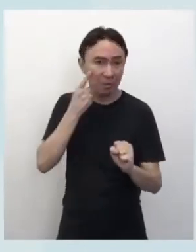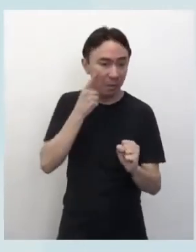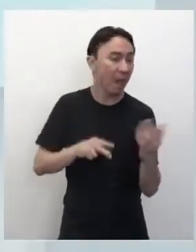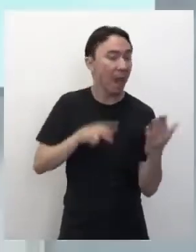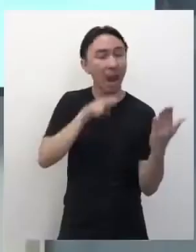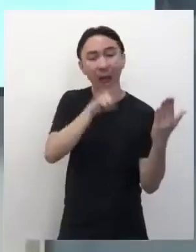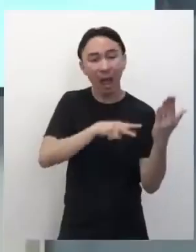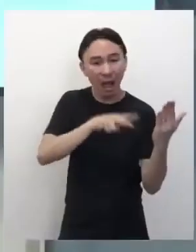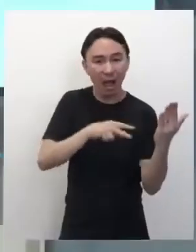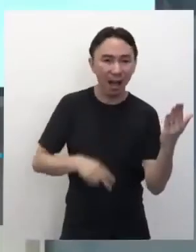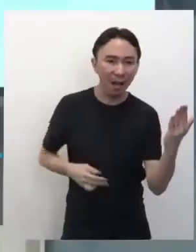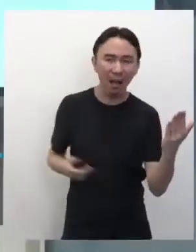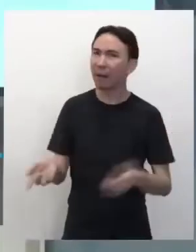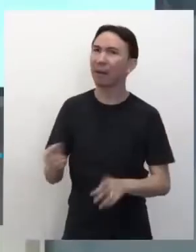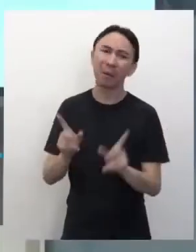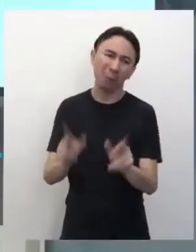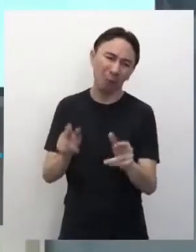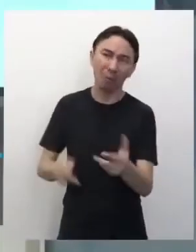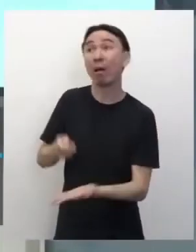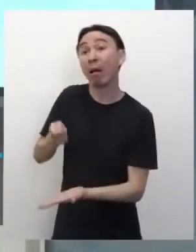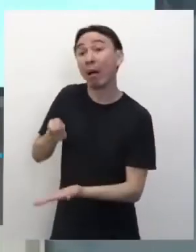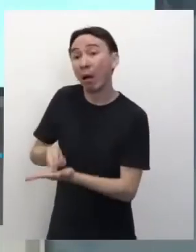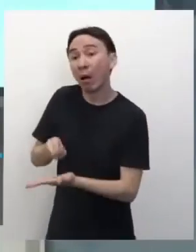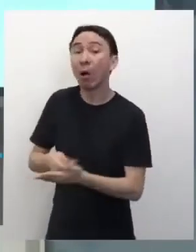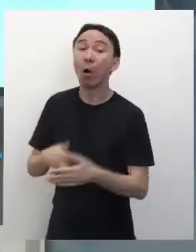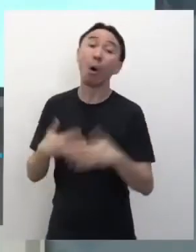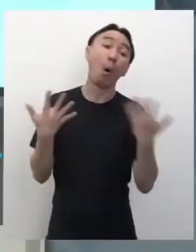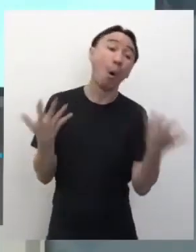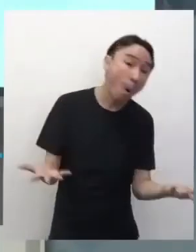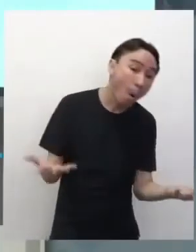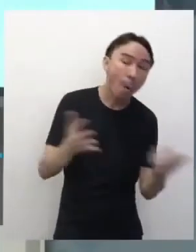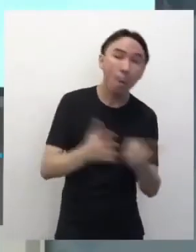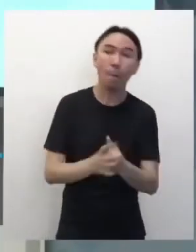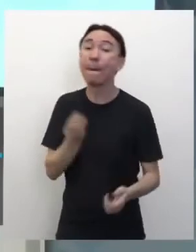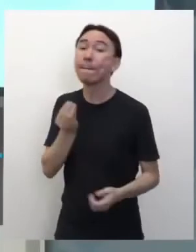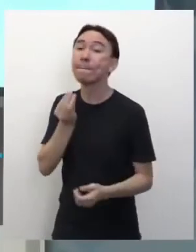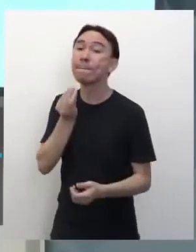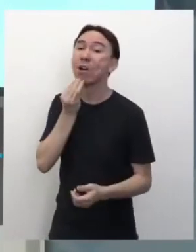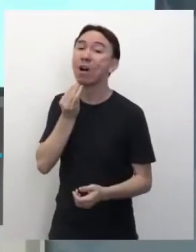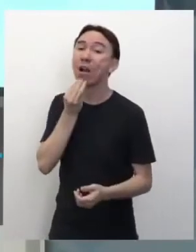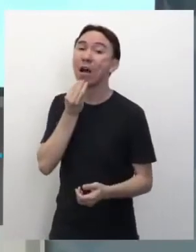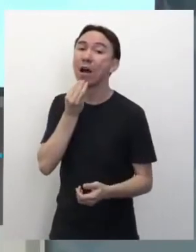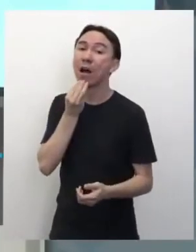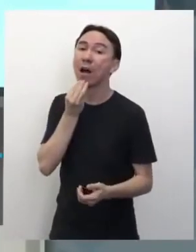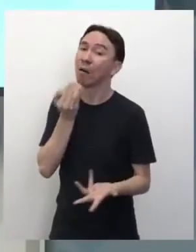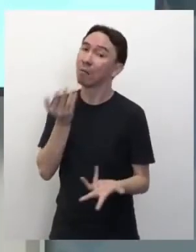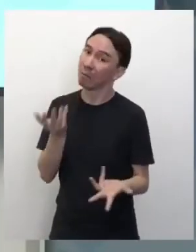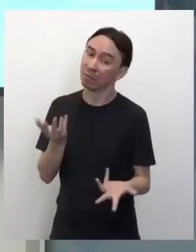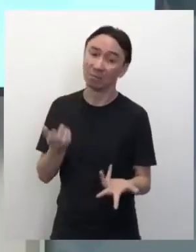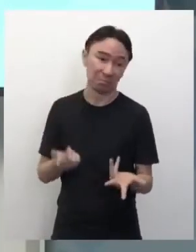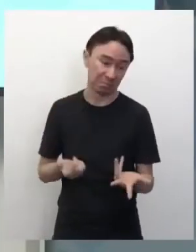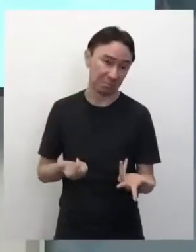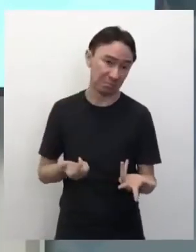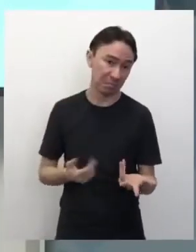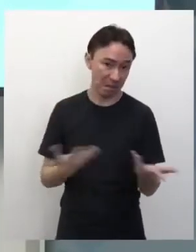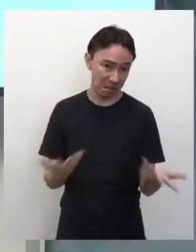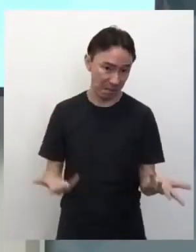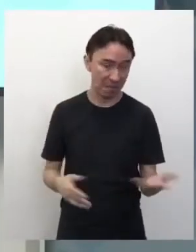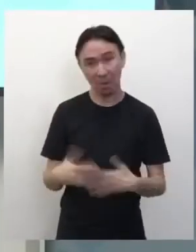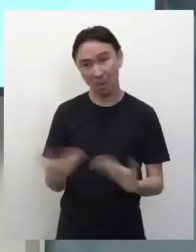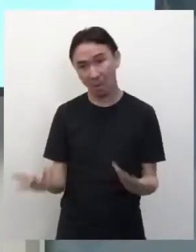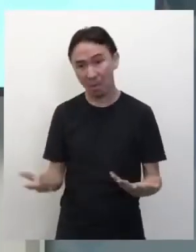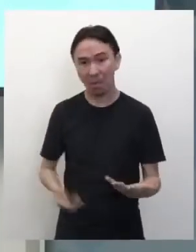devem continuar. uma possibilidade. Eu acredito que elas devam continuar, devem continuar. Ou de obrigatoriedade, né?